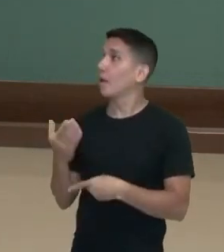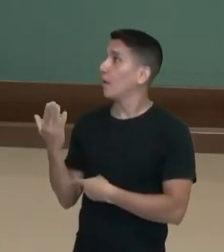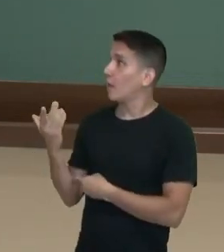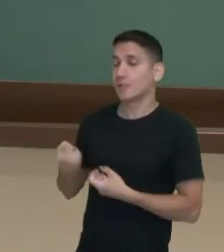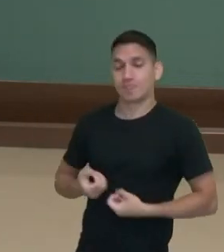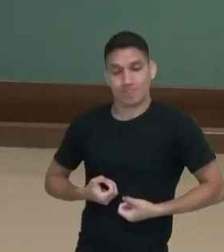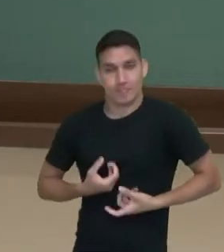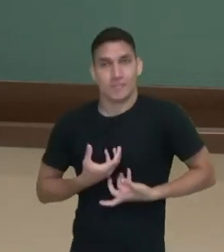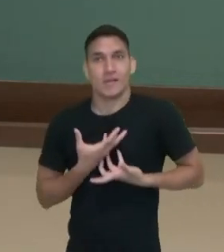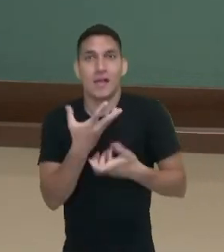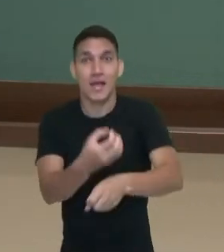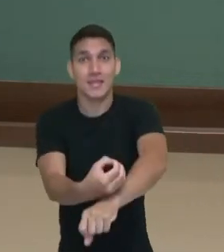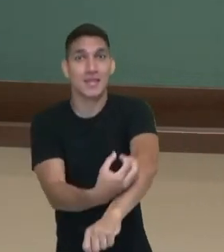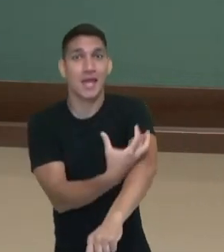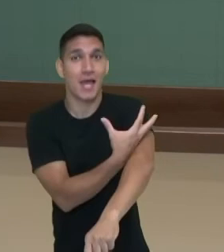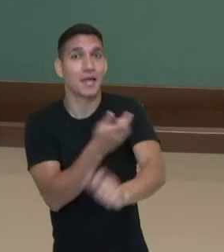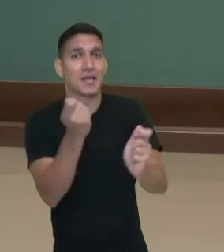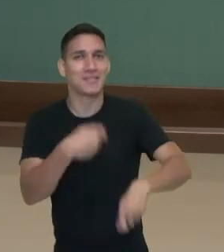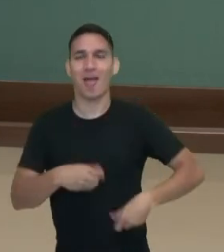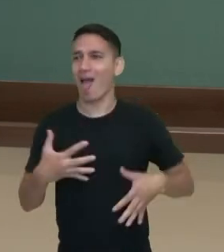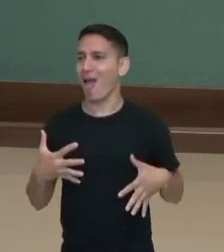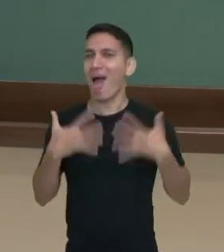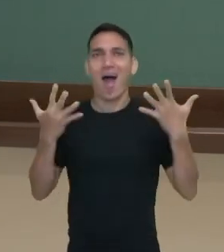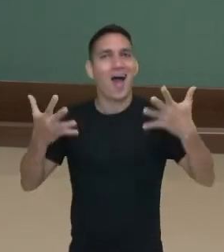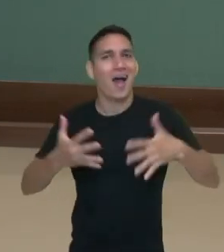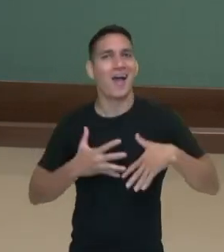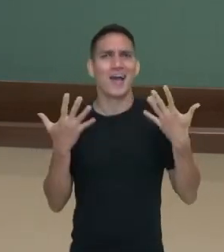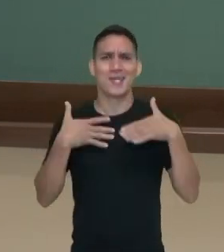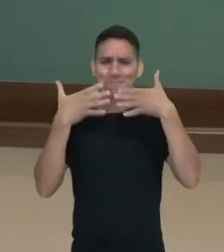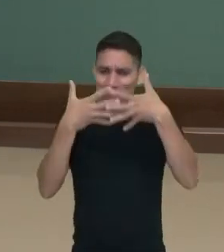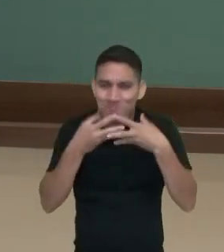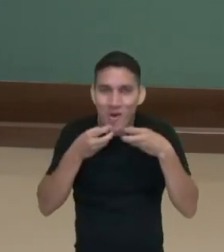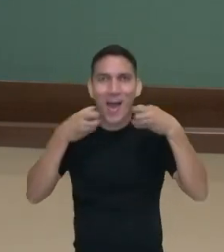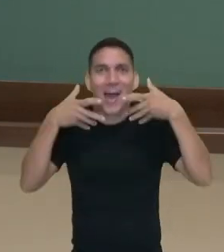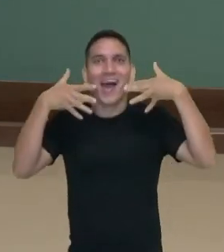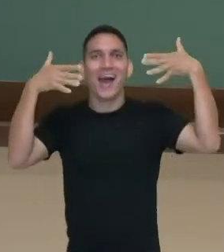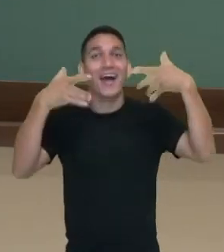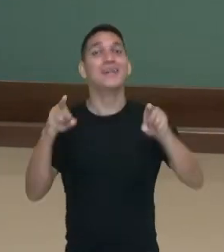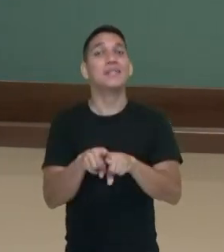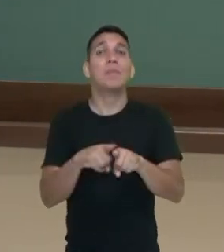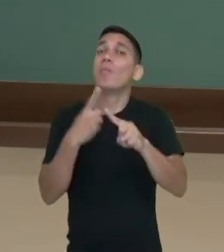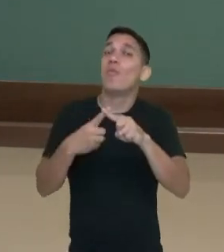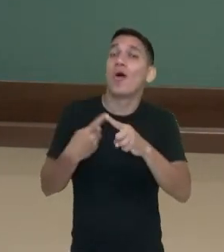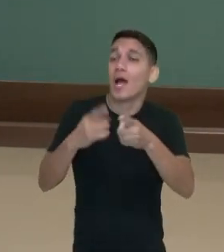Então, ela libera alegria, o sorriso, por ela ser assim, livre.